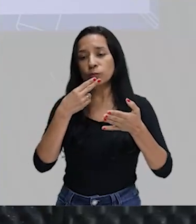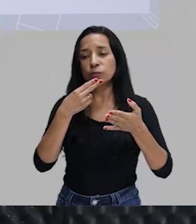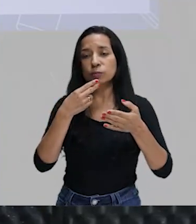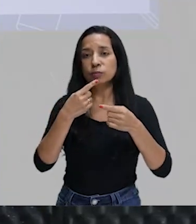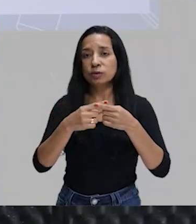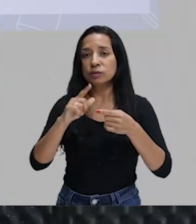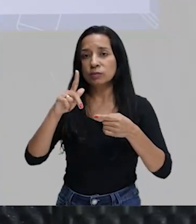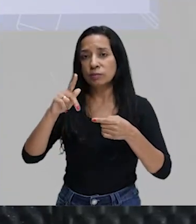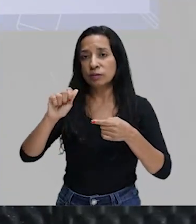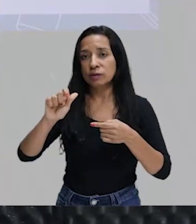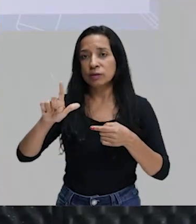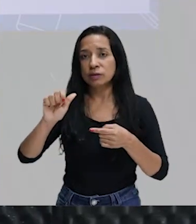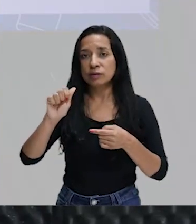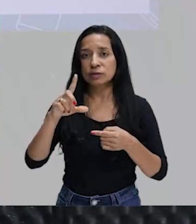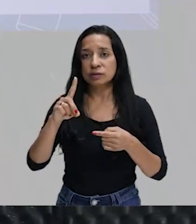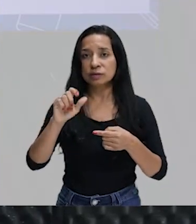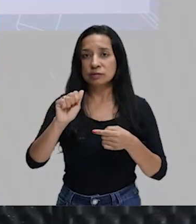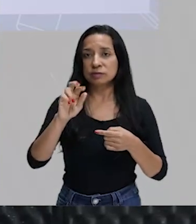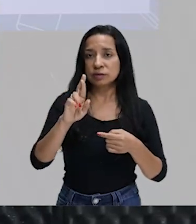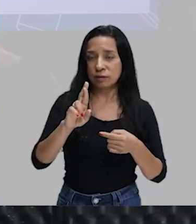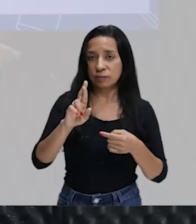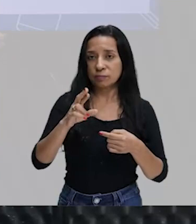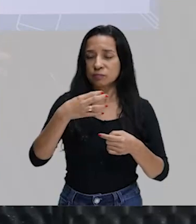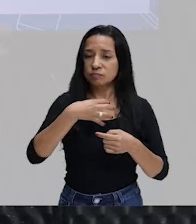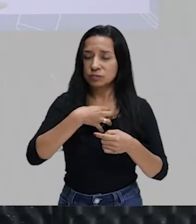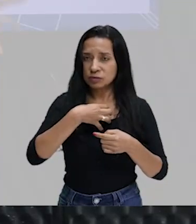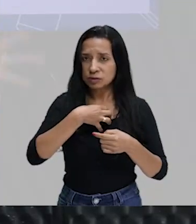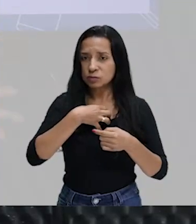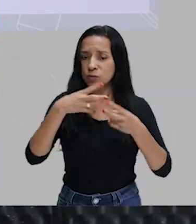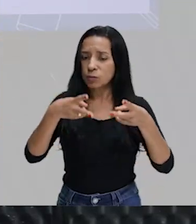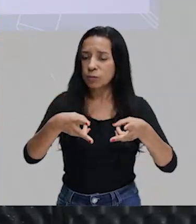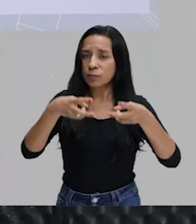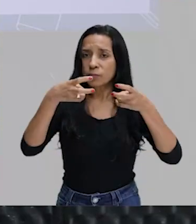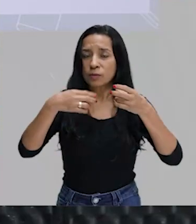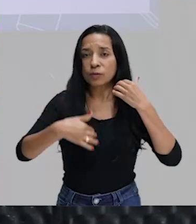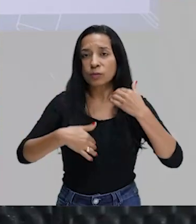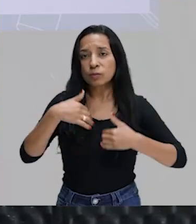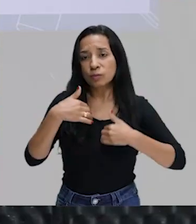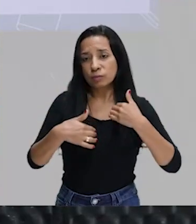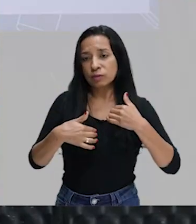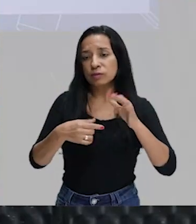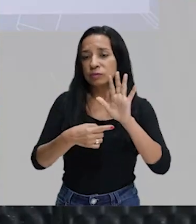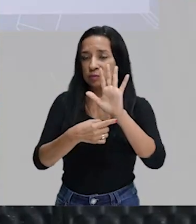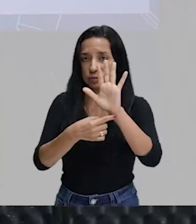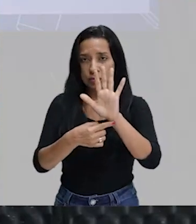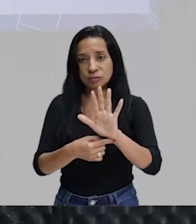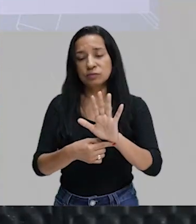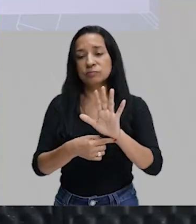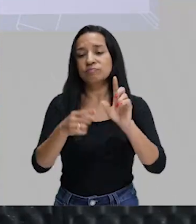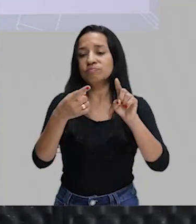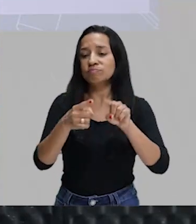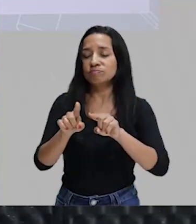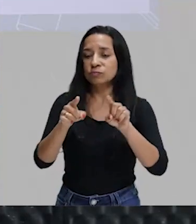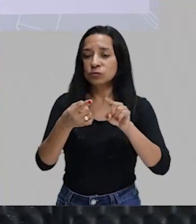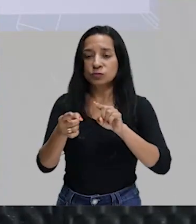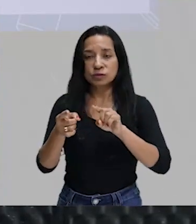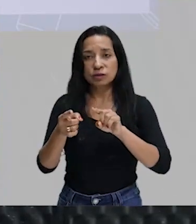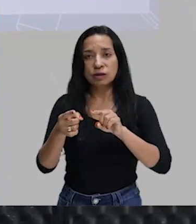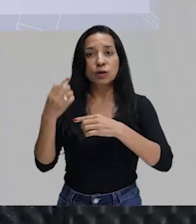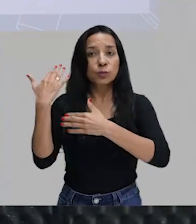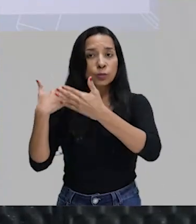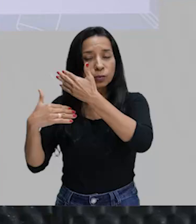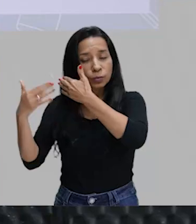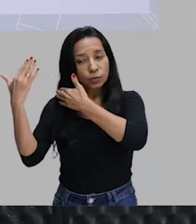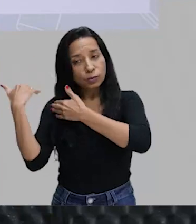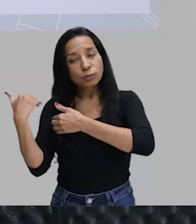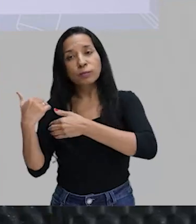paladar. Então, essas sensações percebidas pelo corpo humano são trazidas para as produções, tanto lá na época do